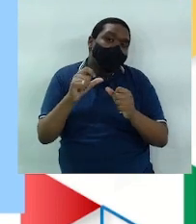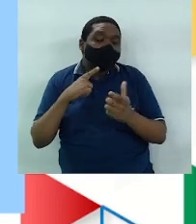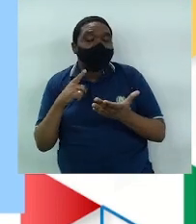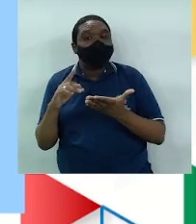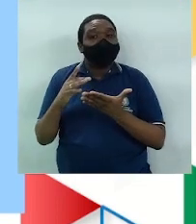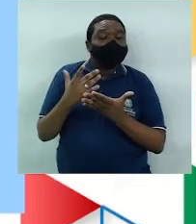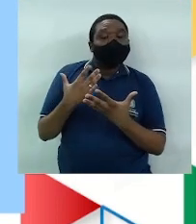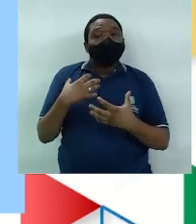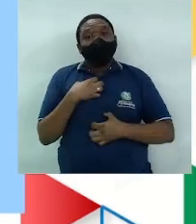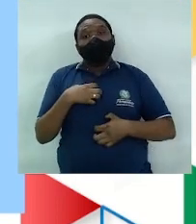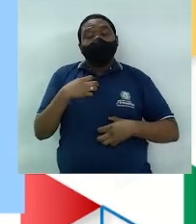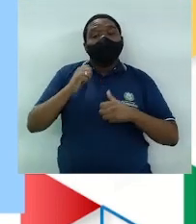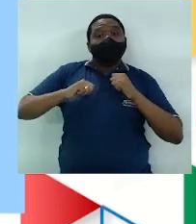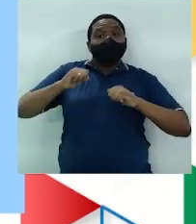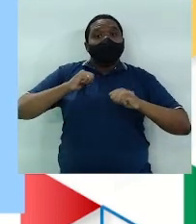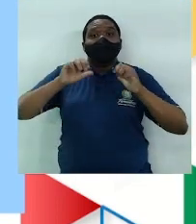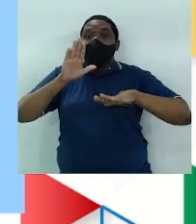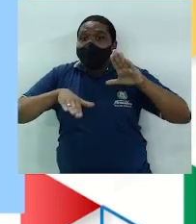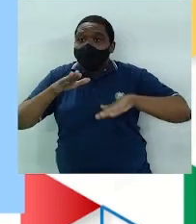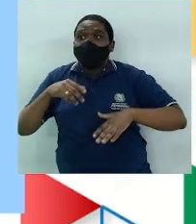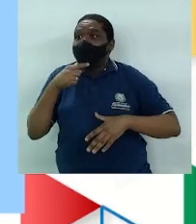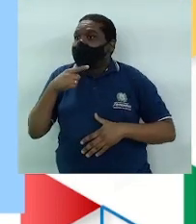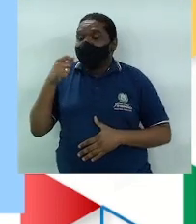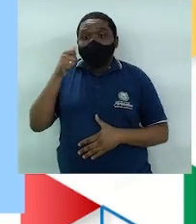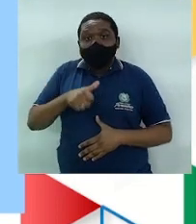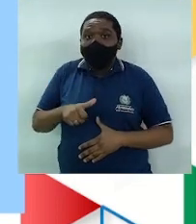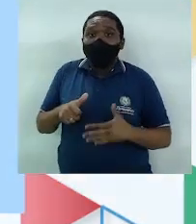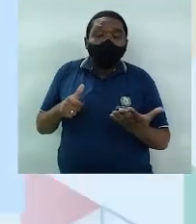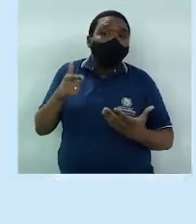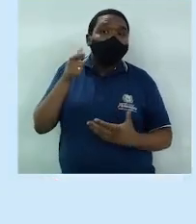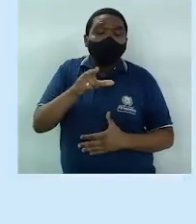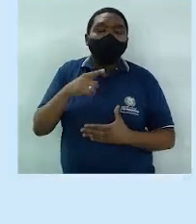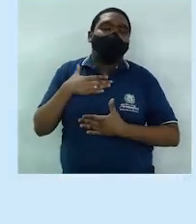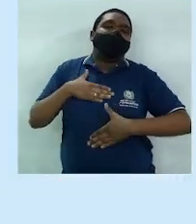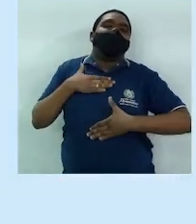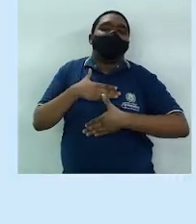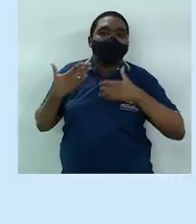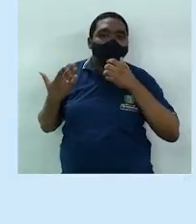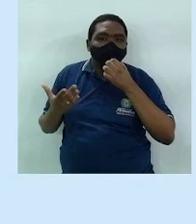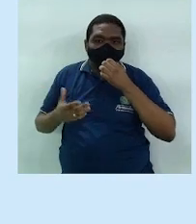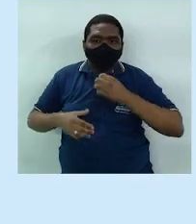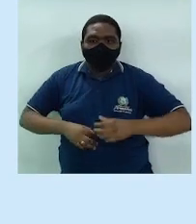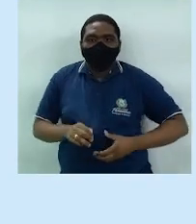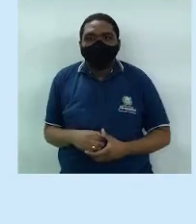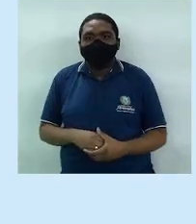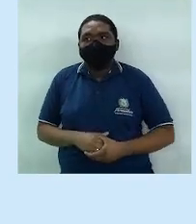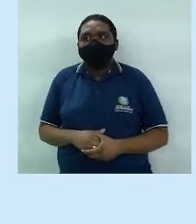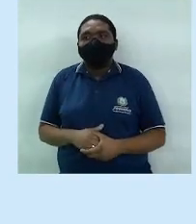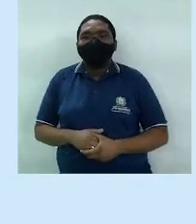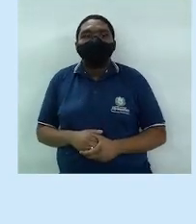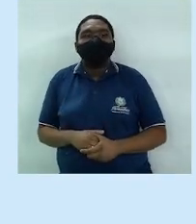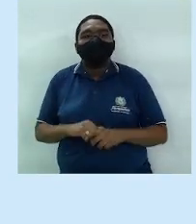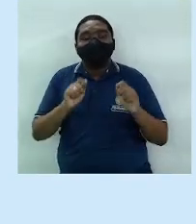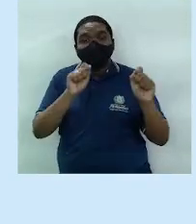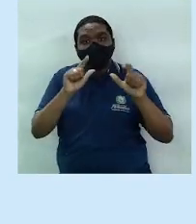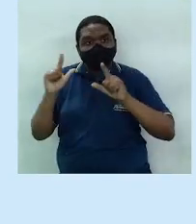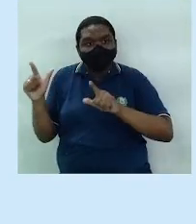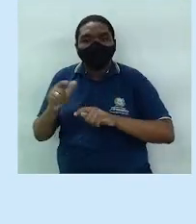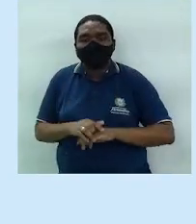ansiedade. E, muitas vezes, não dá tempo da mulher atingir o prazer. Tá certo? Vamos lá. Na próxima tela.